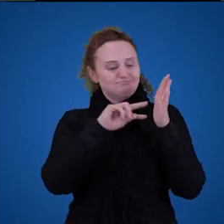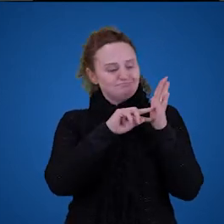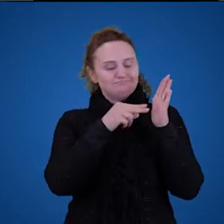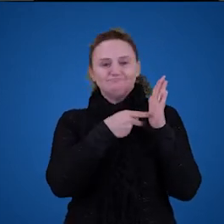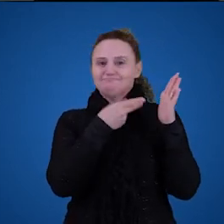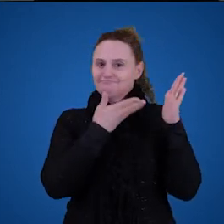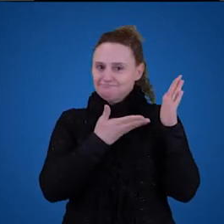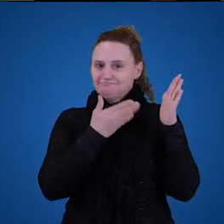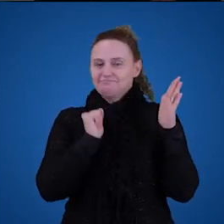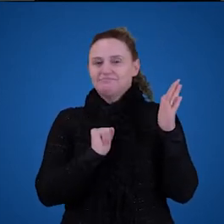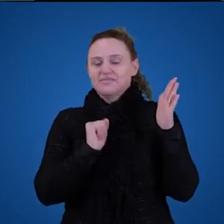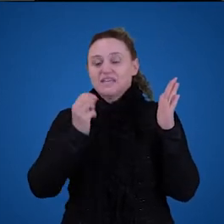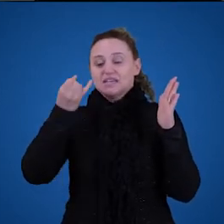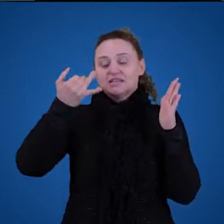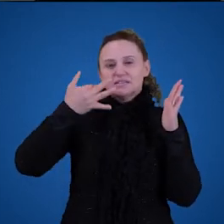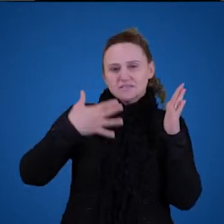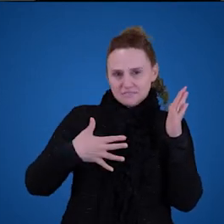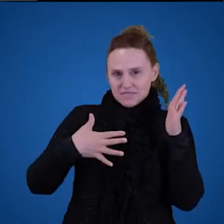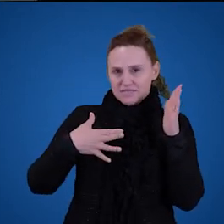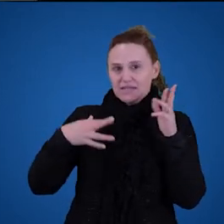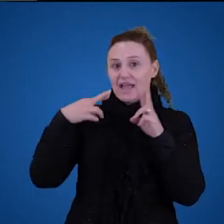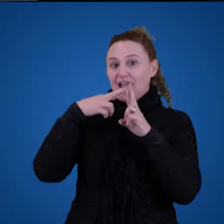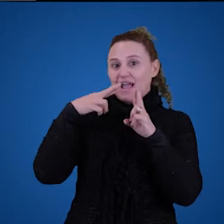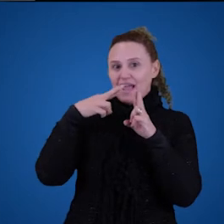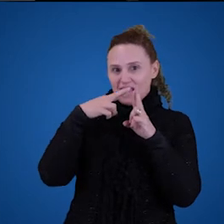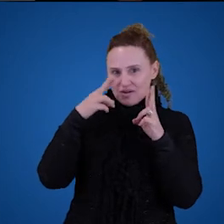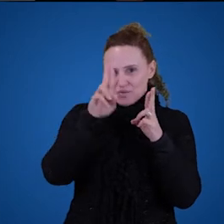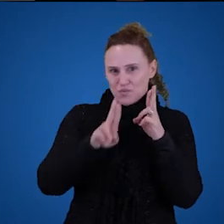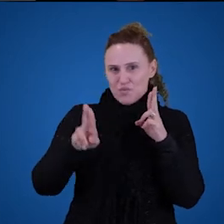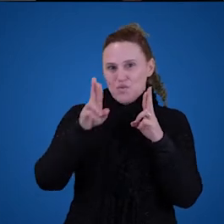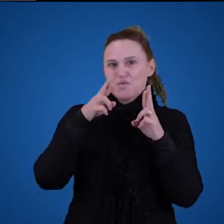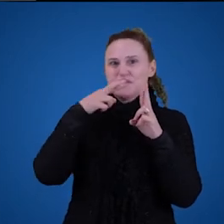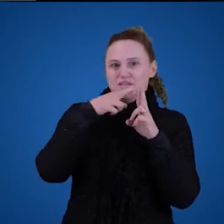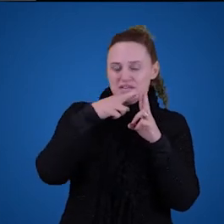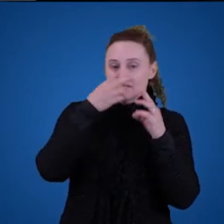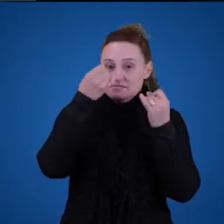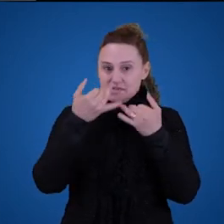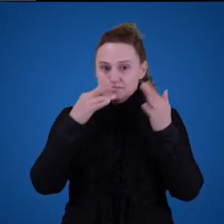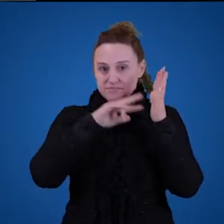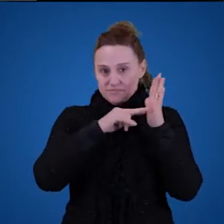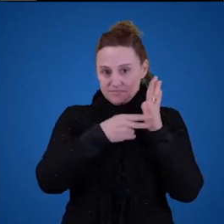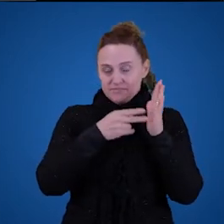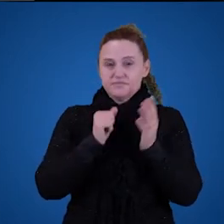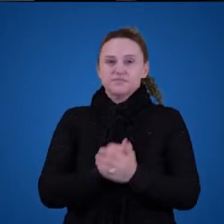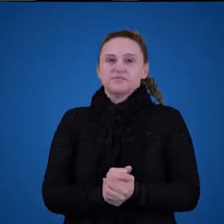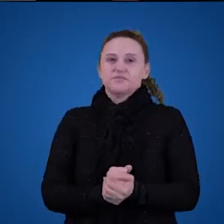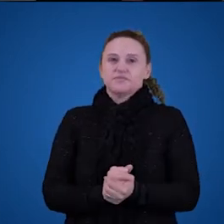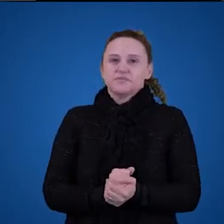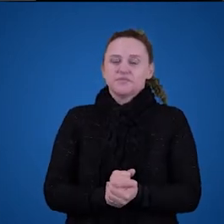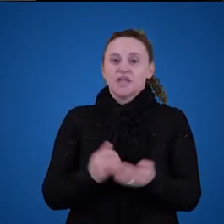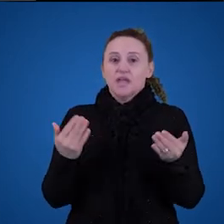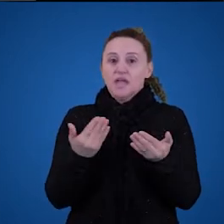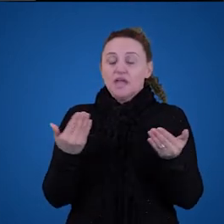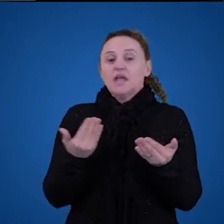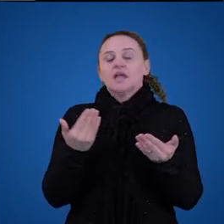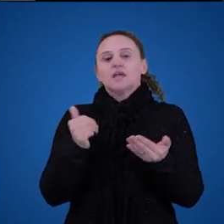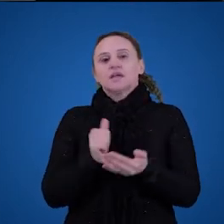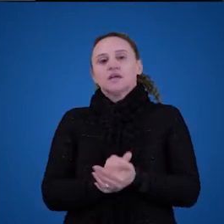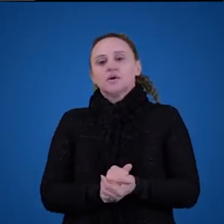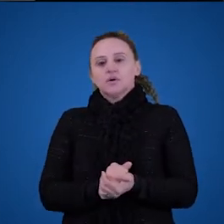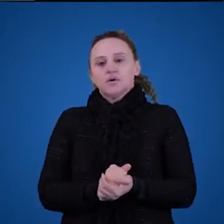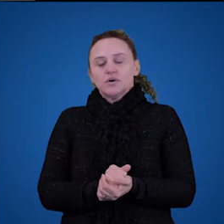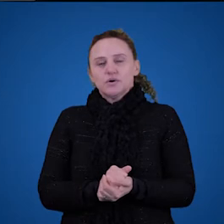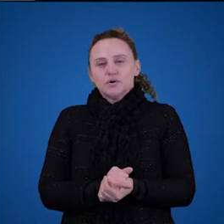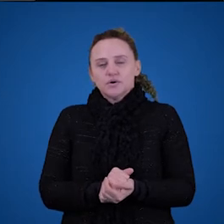usa a referência para explicar o significado. Vamos formular a TRS claramente, vamos passar isso a uma